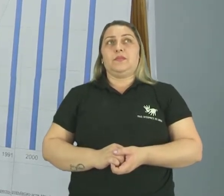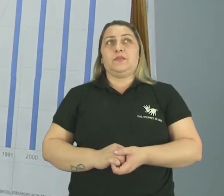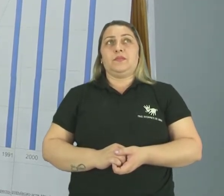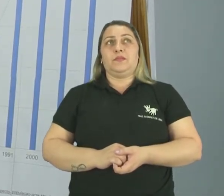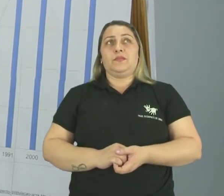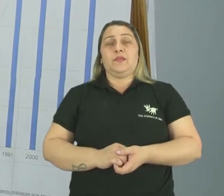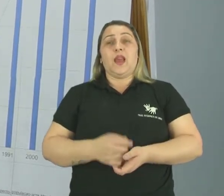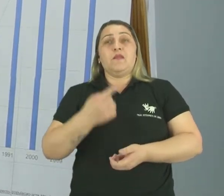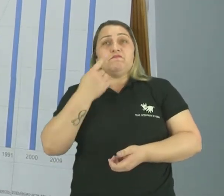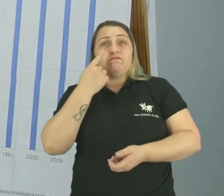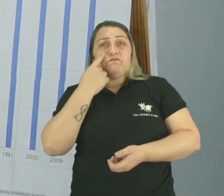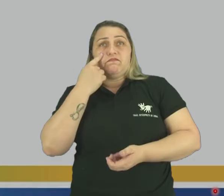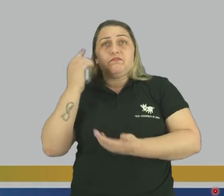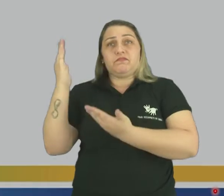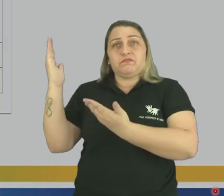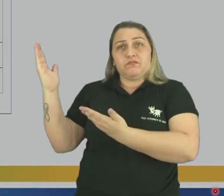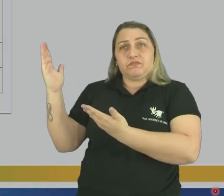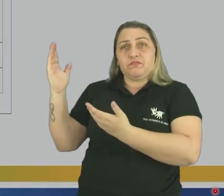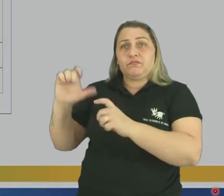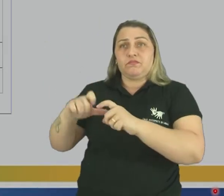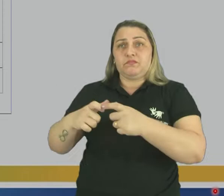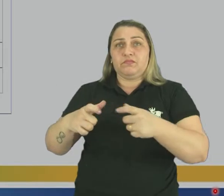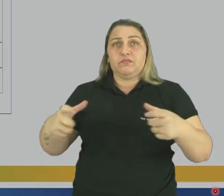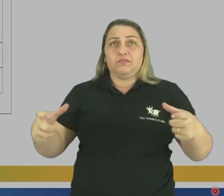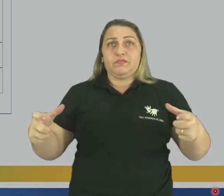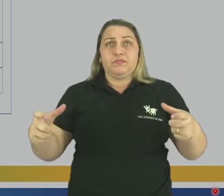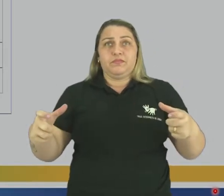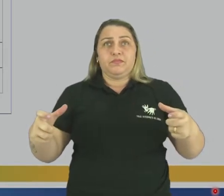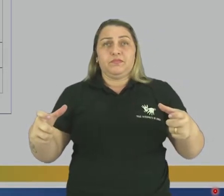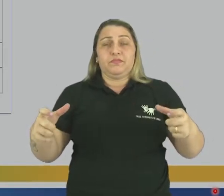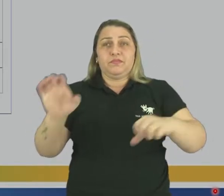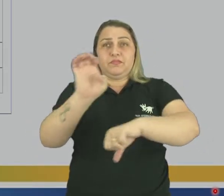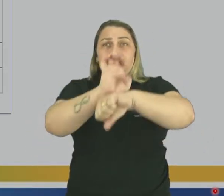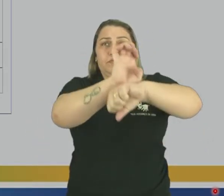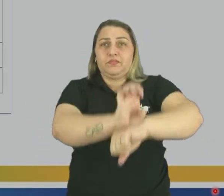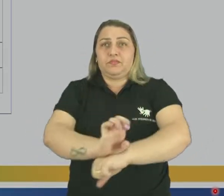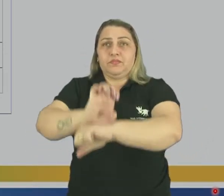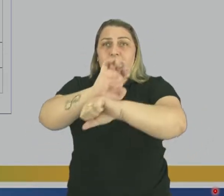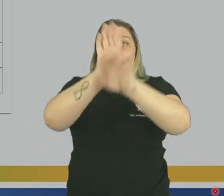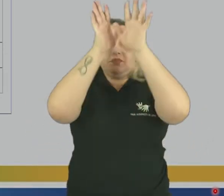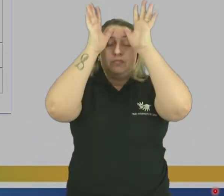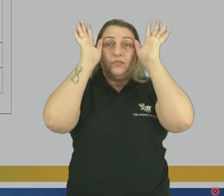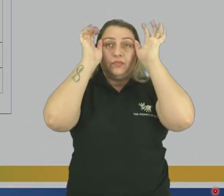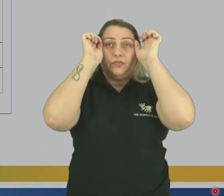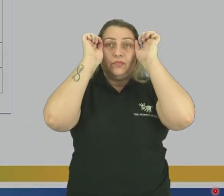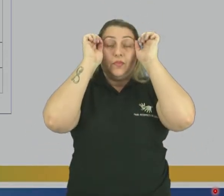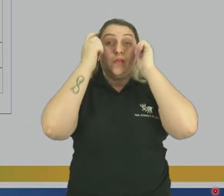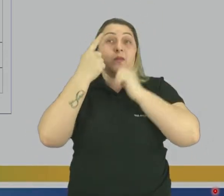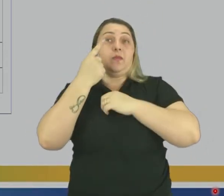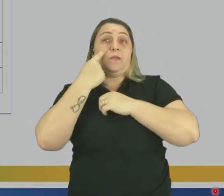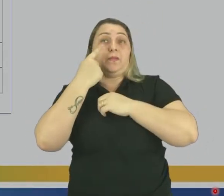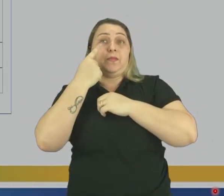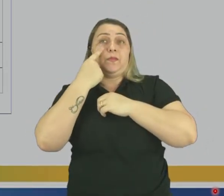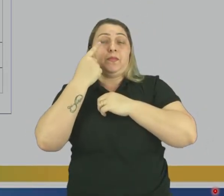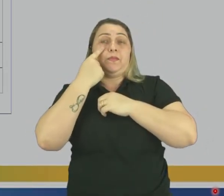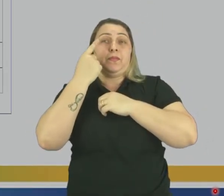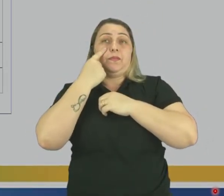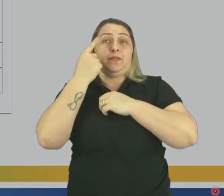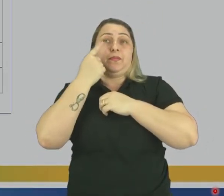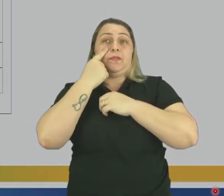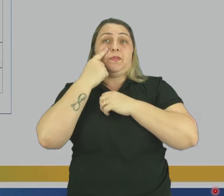Vejamos aqui o crescimento do estado do Acre. Olhem só esse